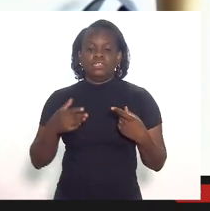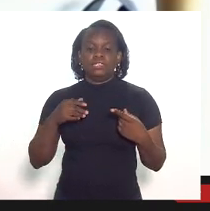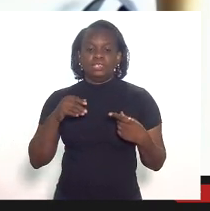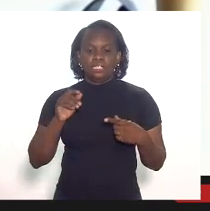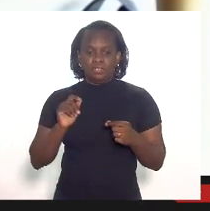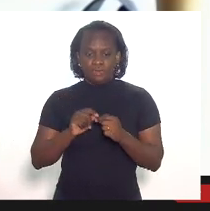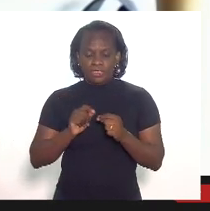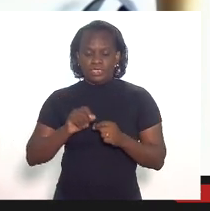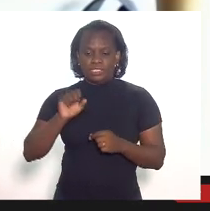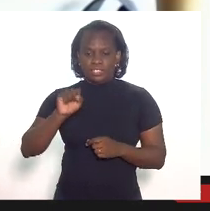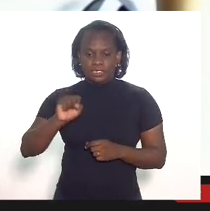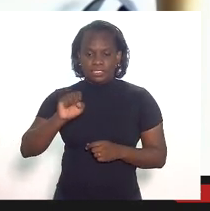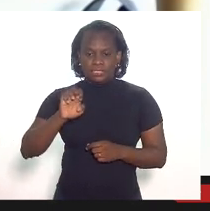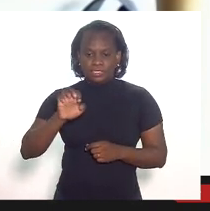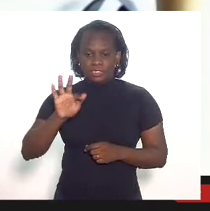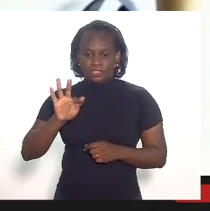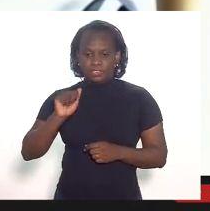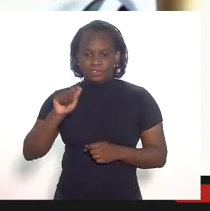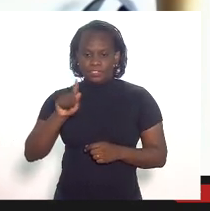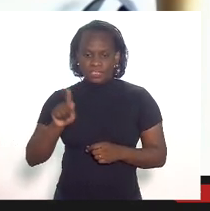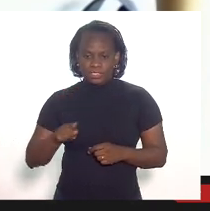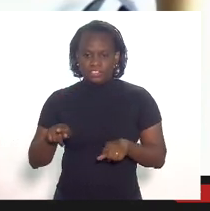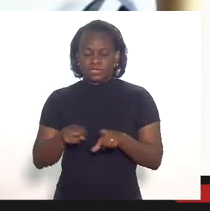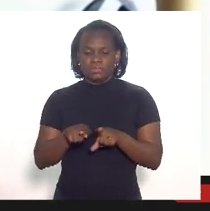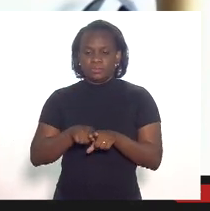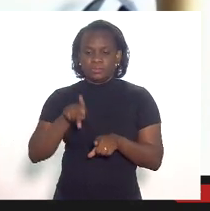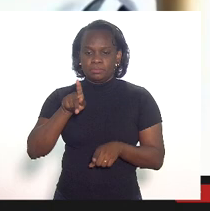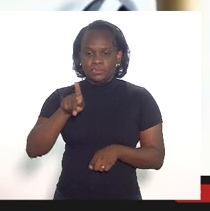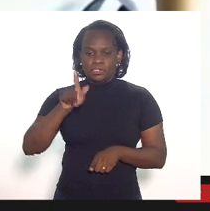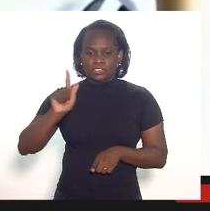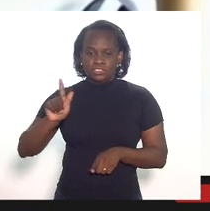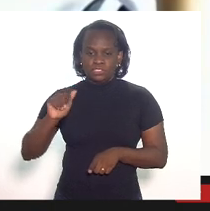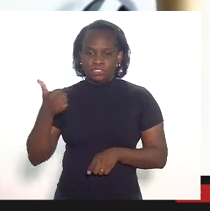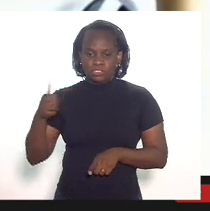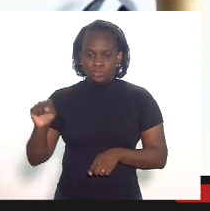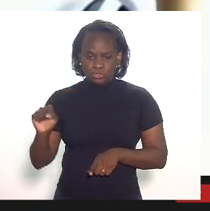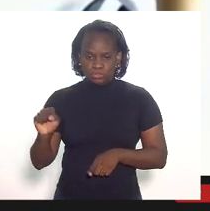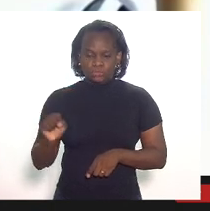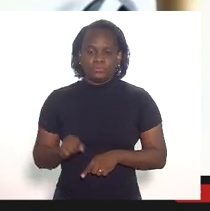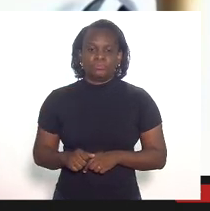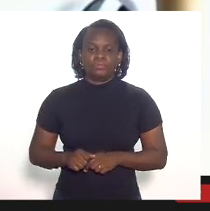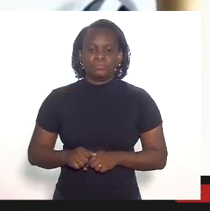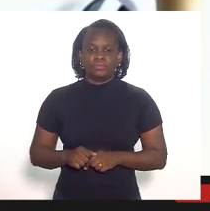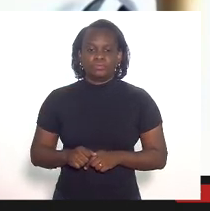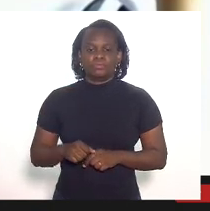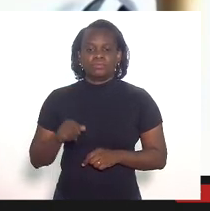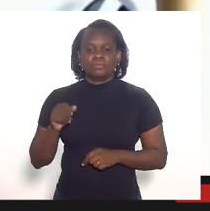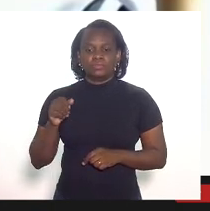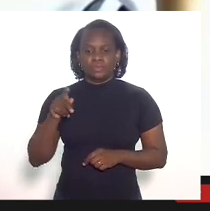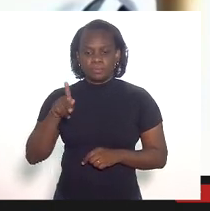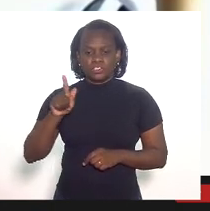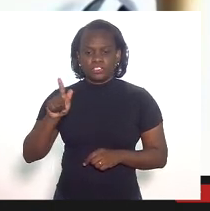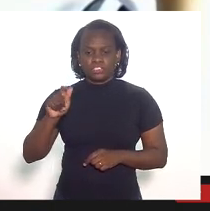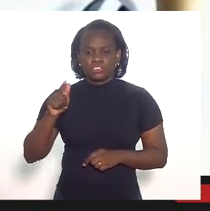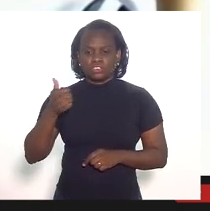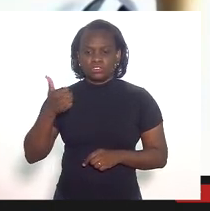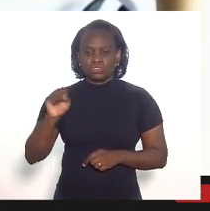Cefaz e pela PG18. PG18 é uma